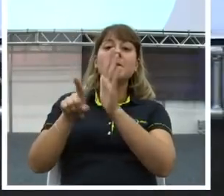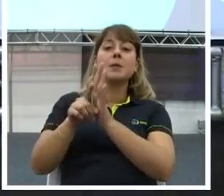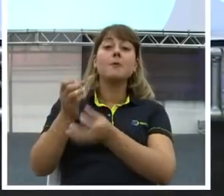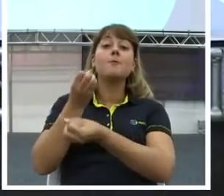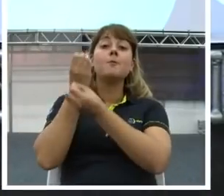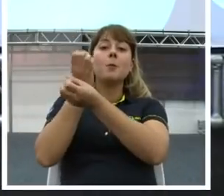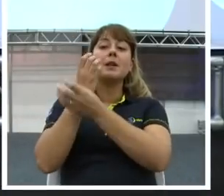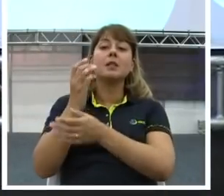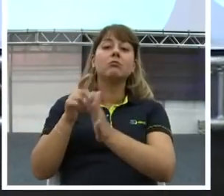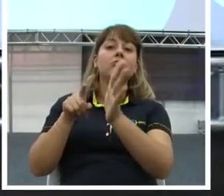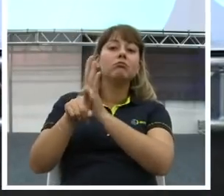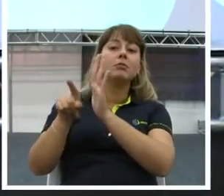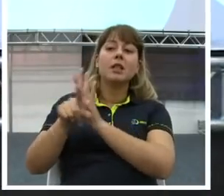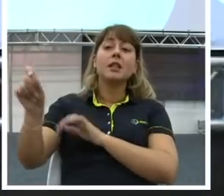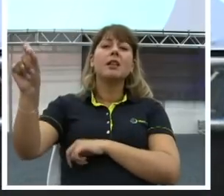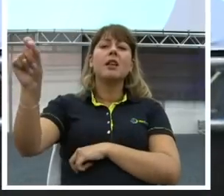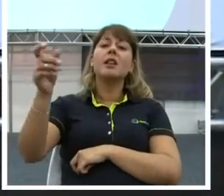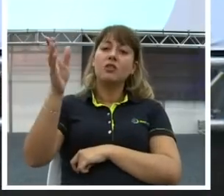os resultados que você deseja.